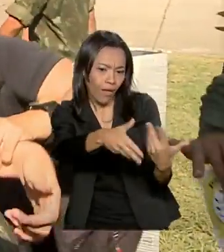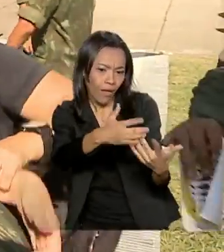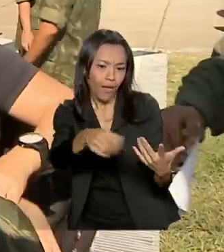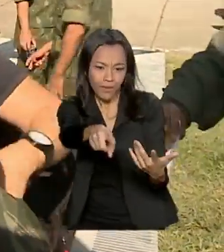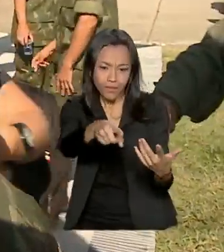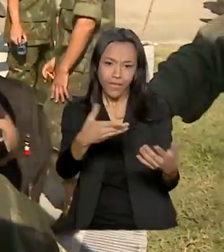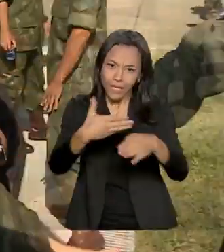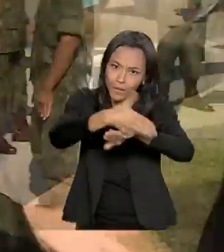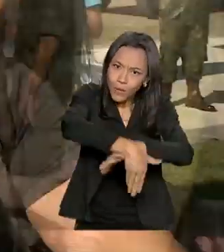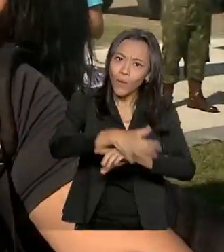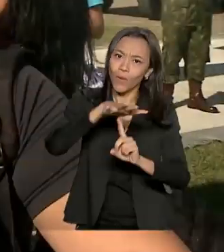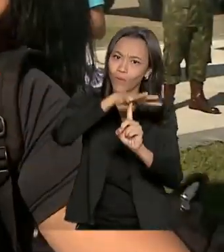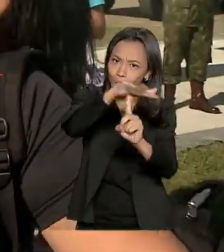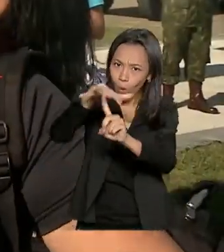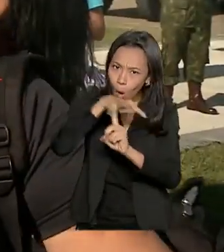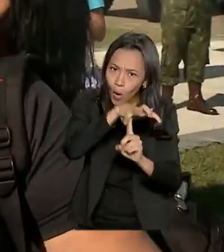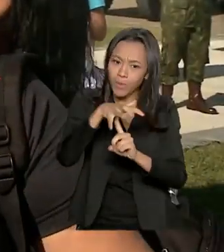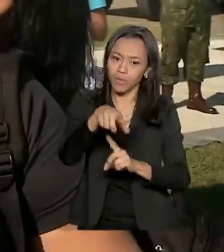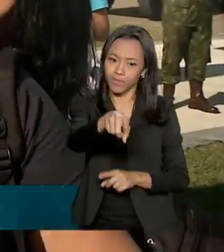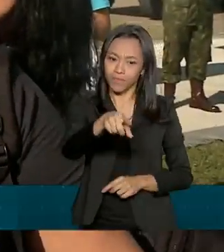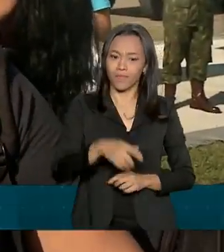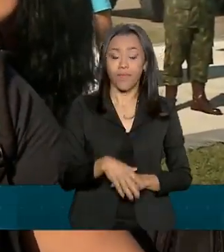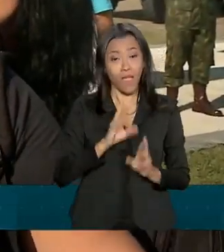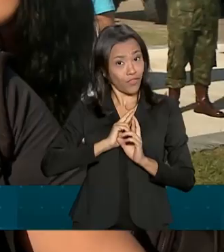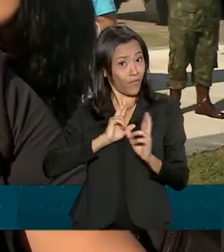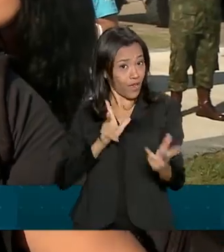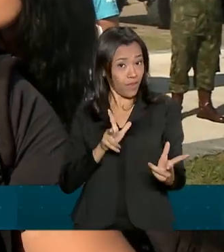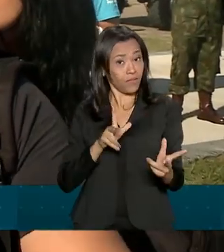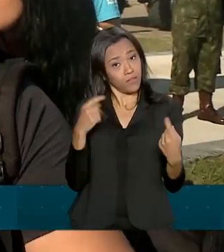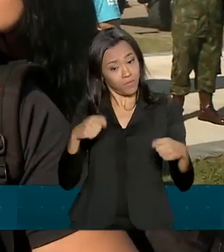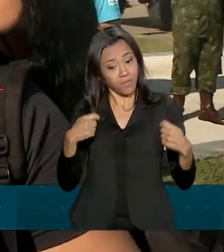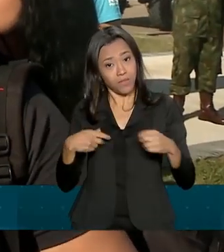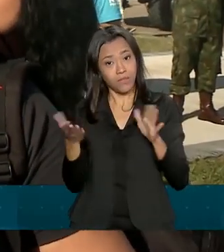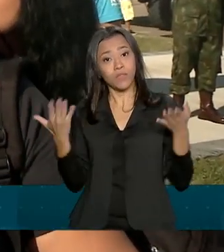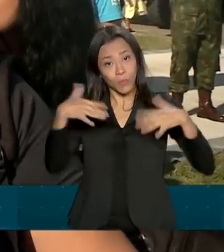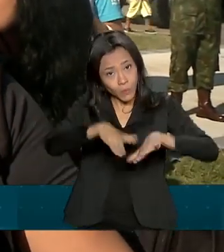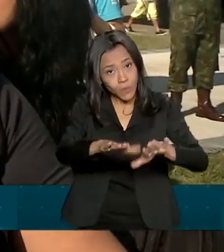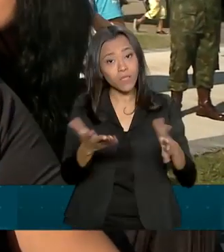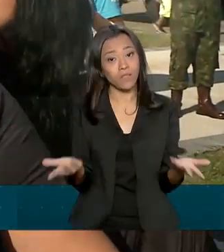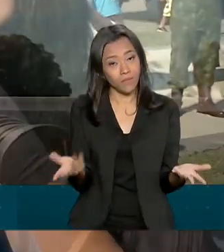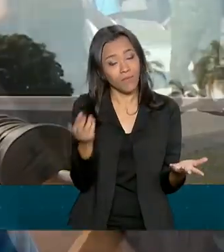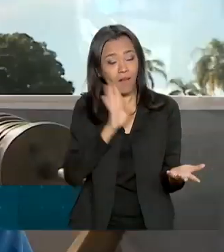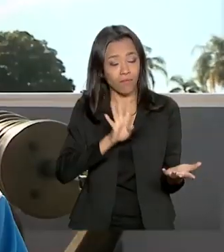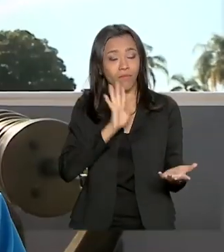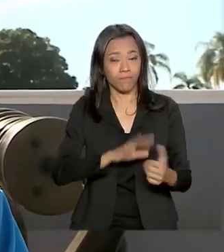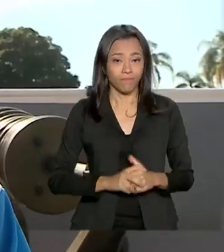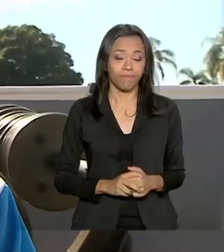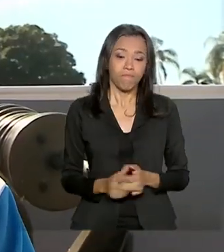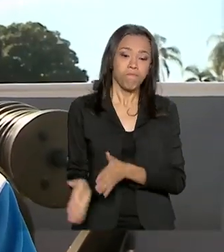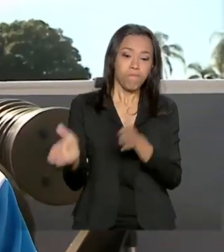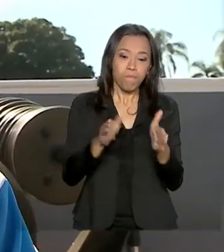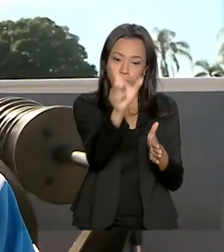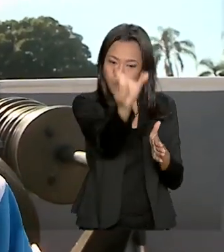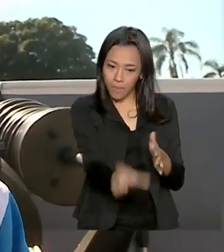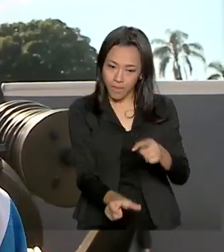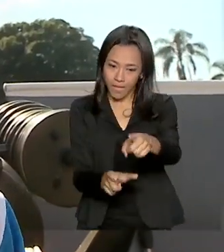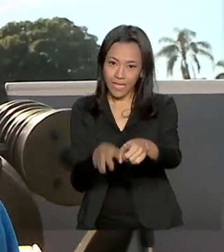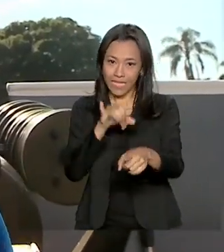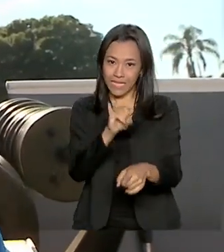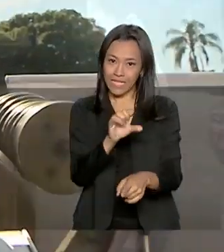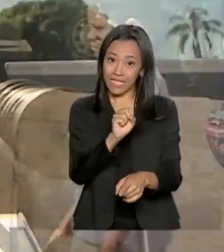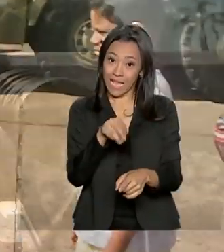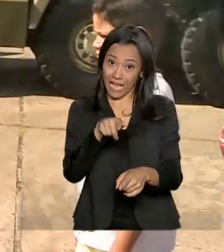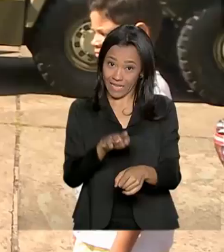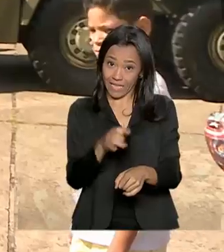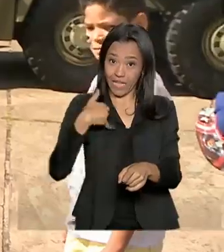comando do helicóptero. São outras coisas diferentes e eles têm que ser incluídos, né? É bem legal. Já o marinheiro mirim Isaac, de